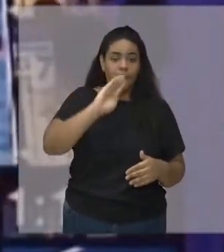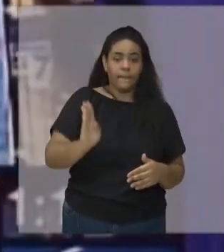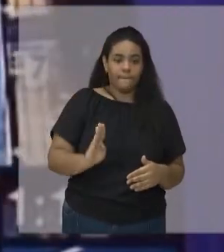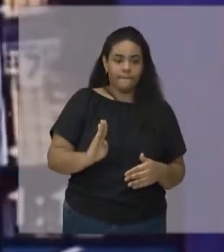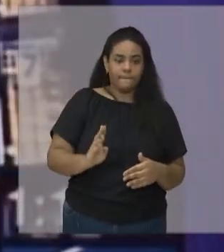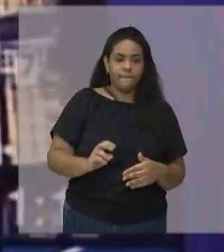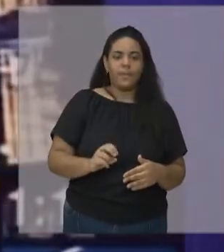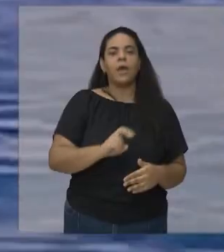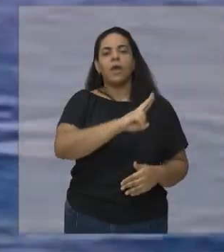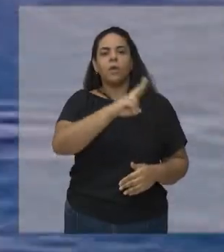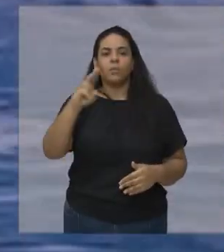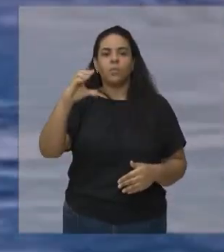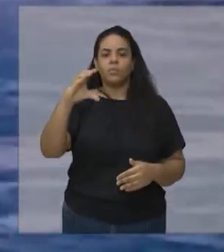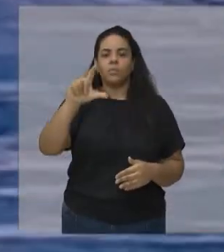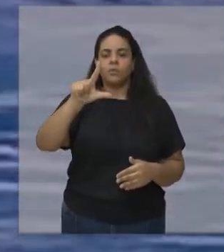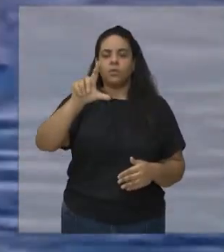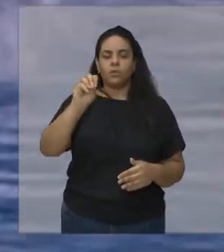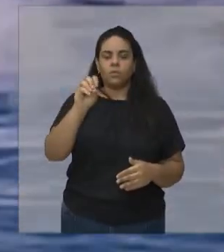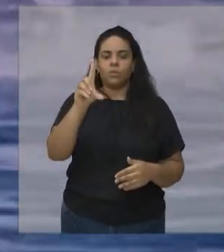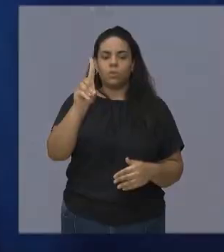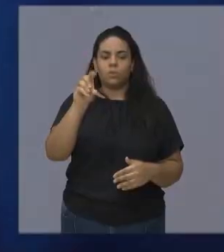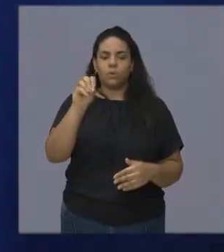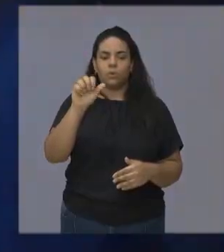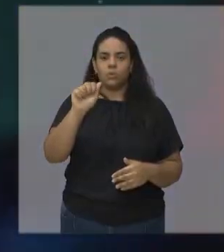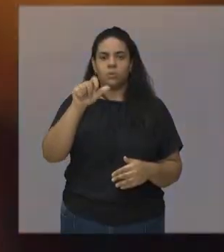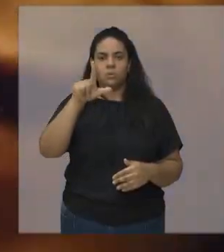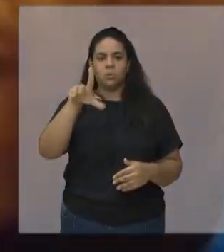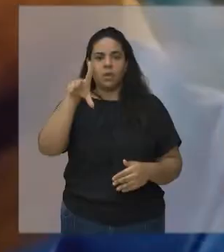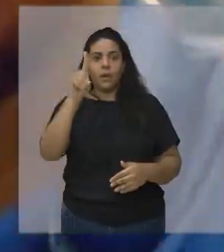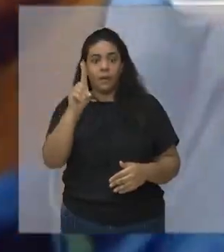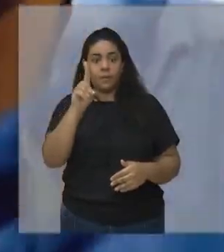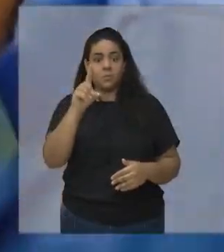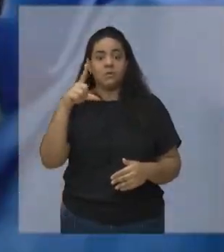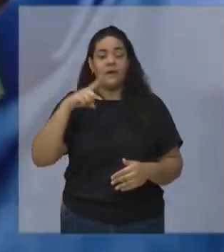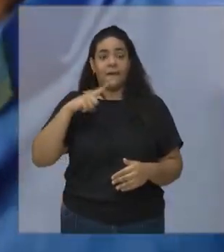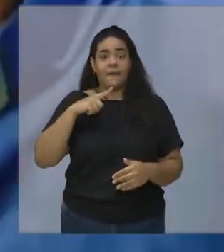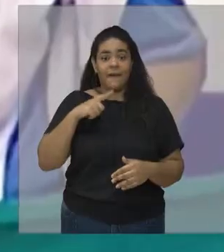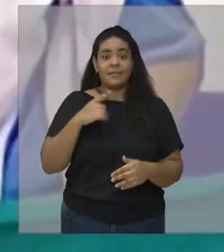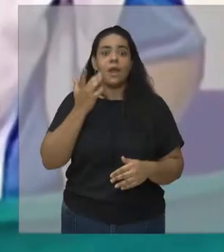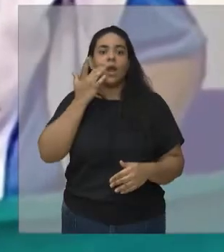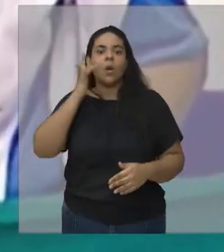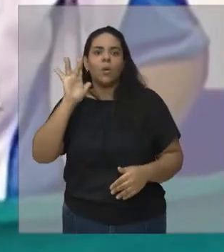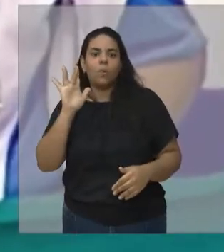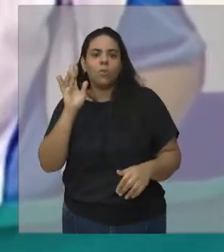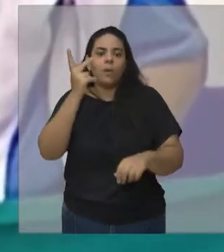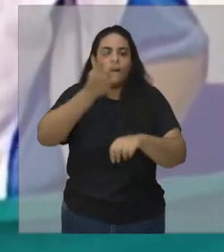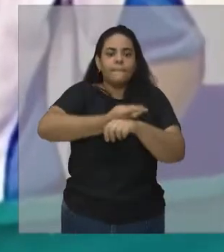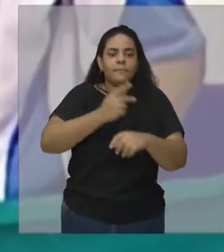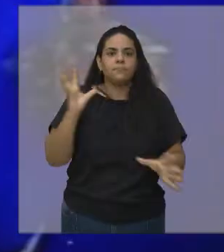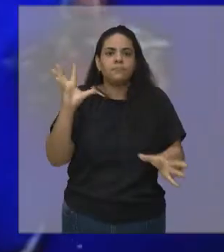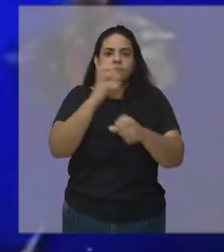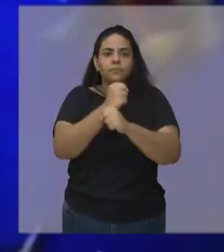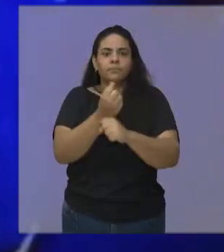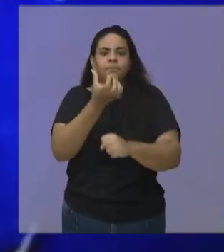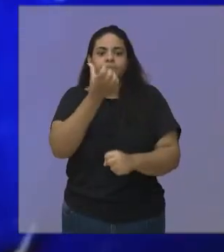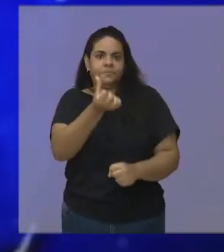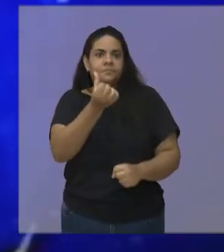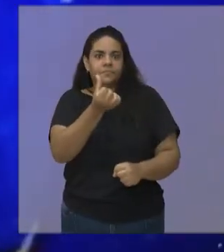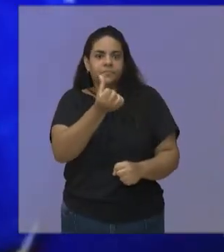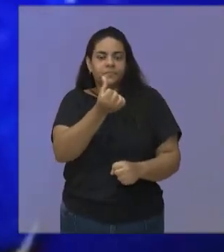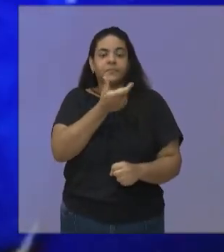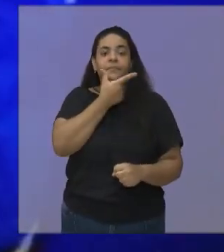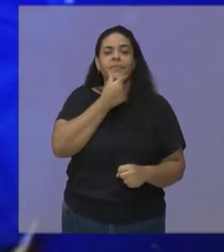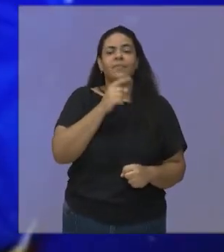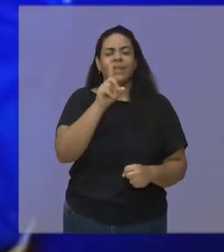Clodoaldo Silva, o tubarão das piscinas, conquistou seis ouros e uma prata. Pronto, encantou o jovem Daniel Dias.